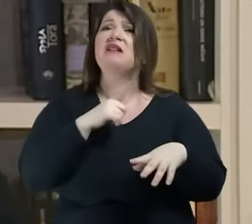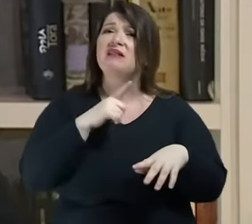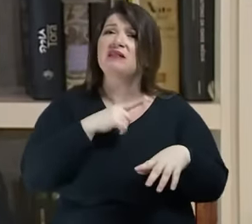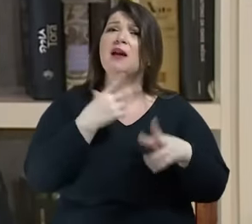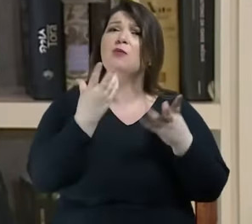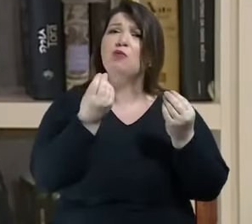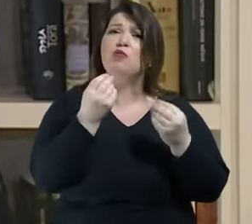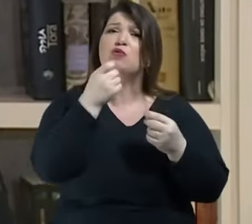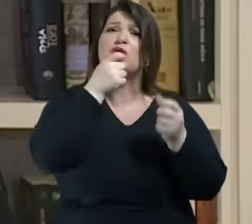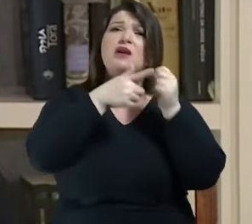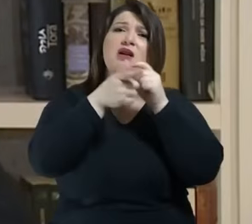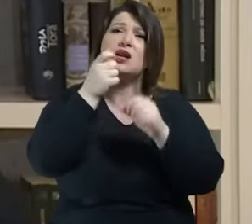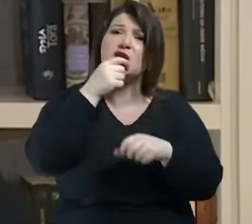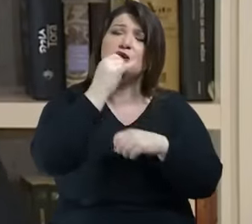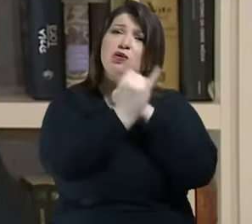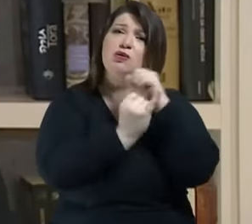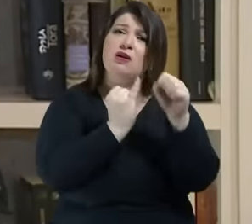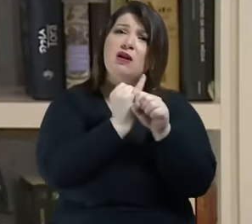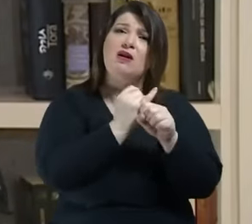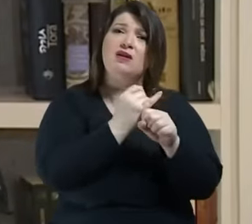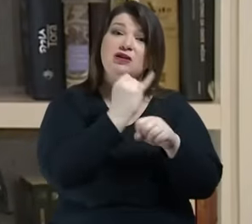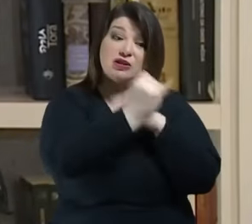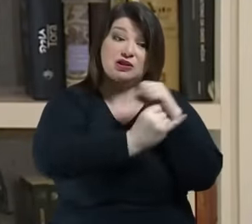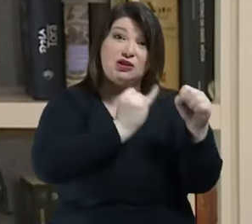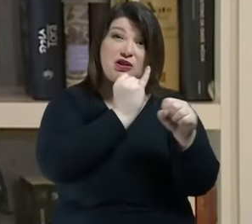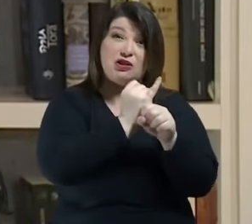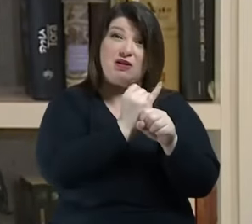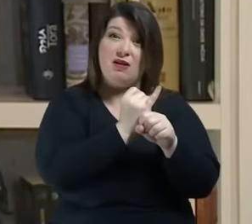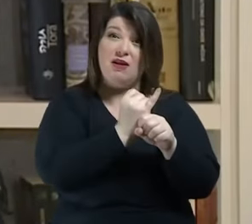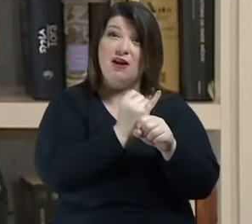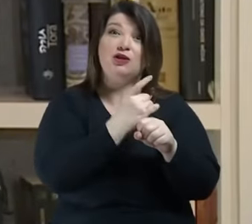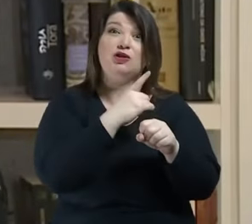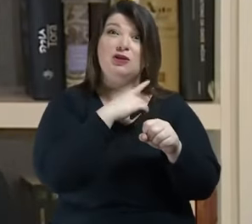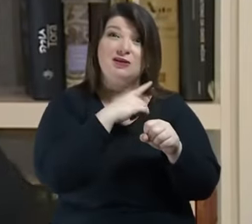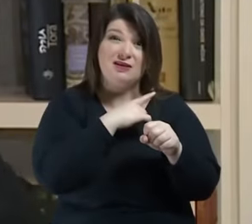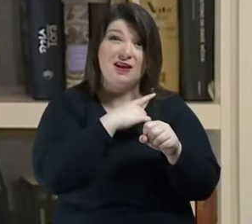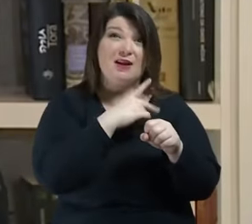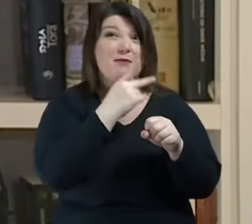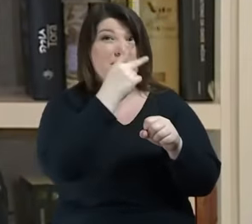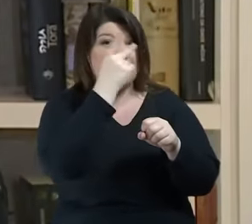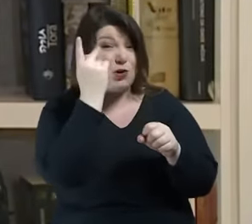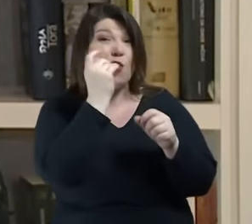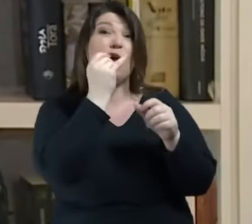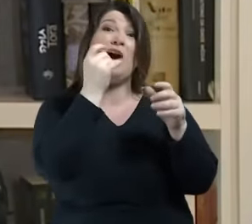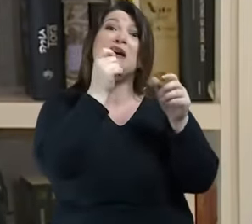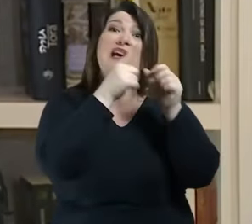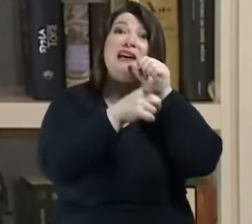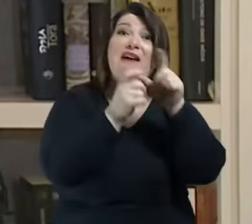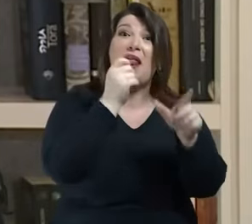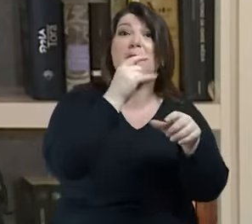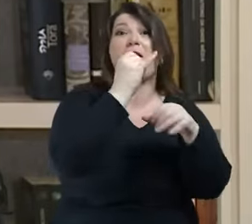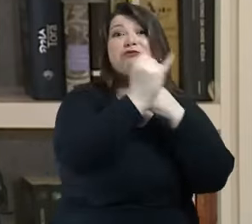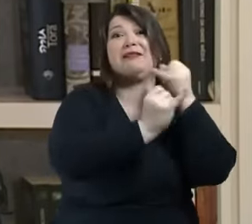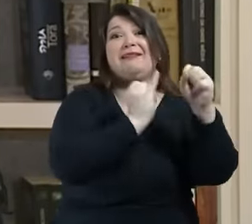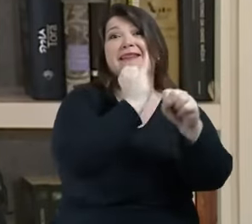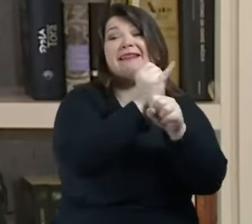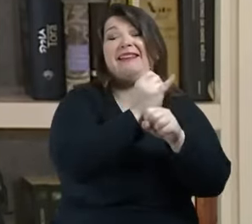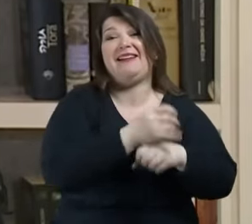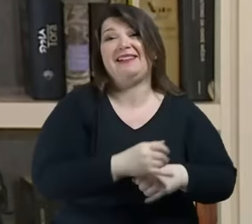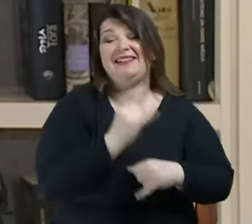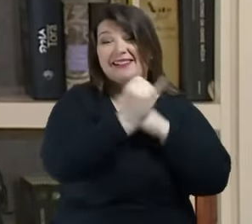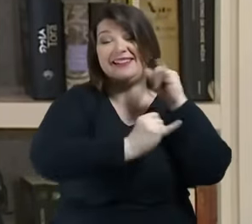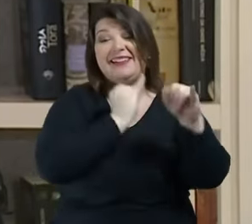povoada de gente que está criticando a internet várias vezes isso também foi trazido para mim que nos meus